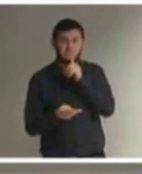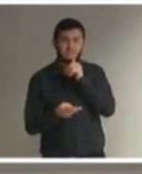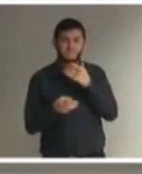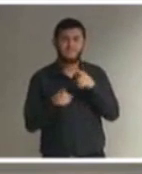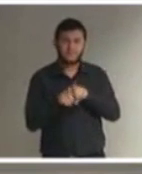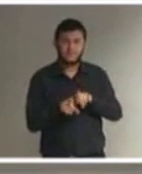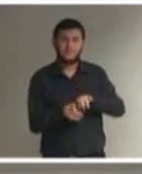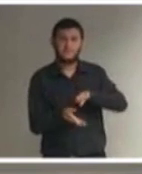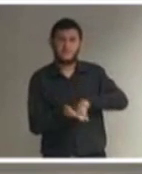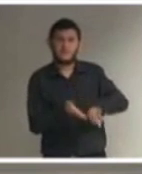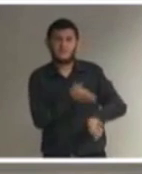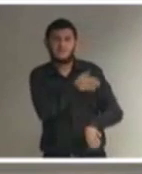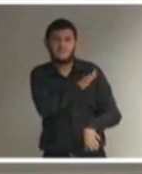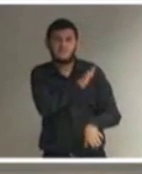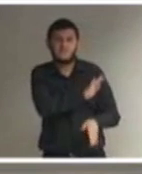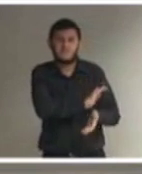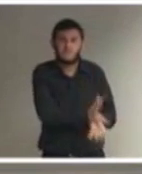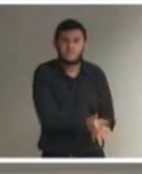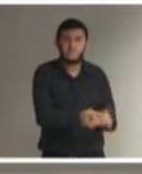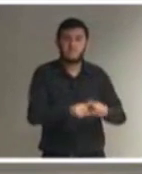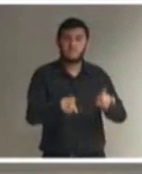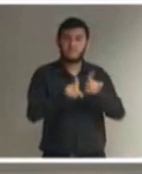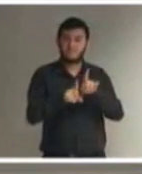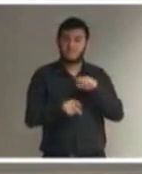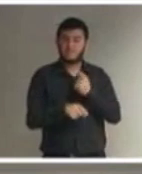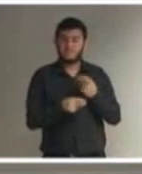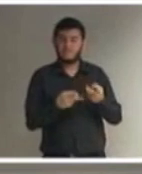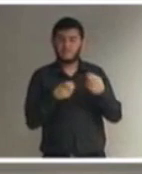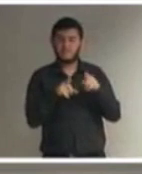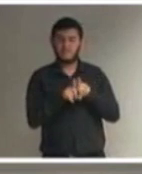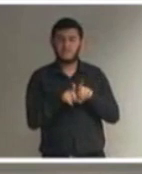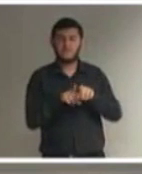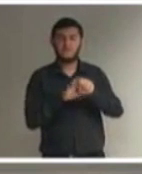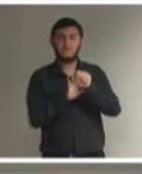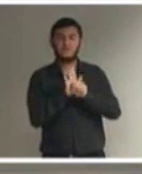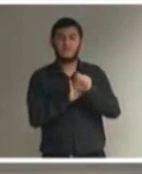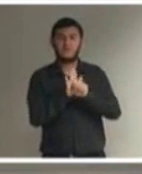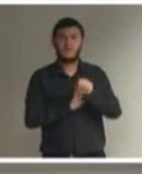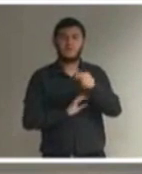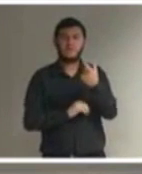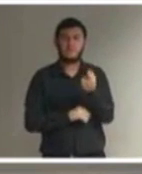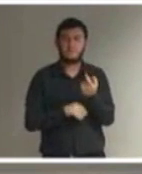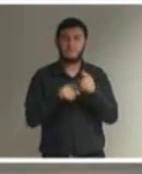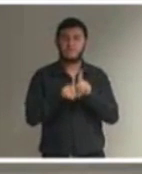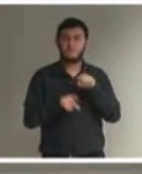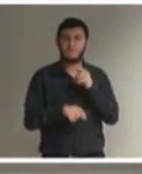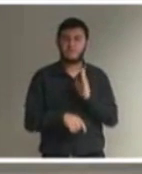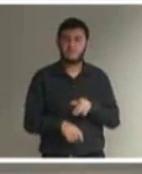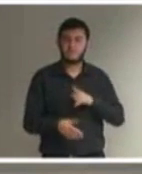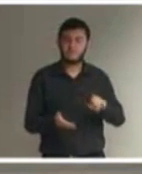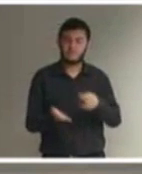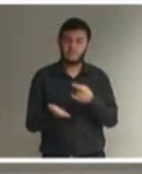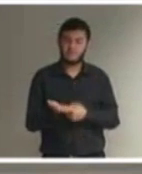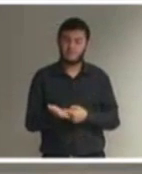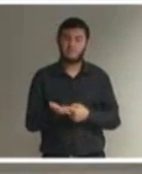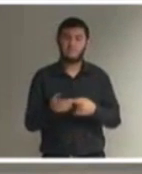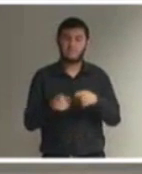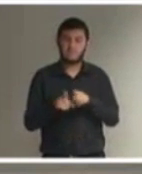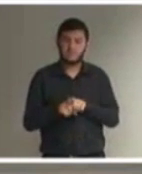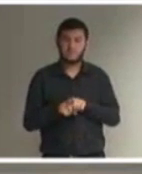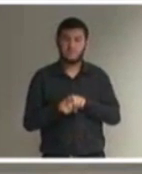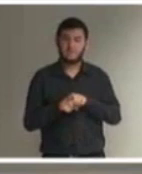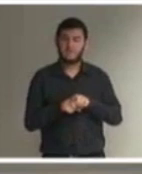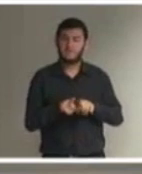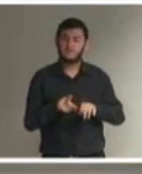XX é que eu acho que a gente tem um verdadeiro cumprimento desse primado em relação ao todos têm